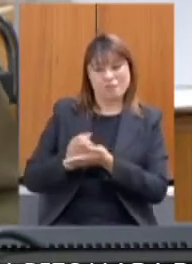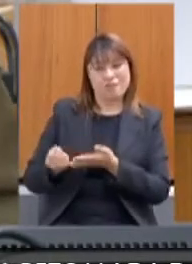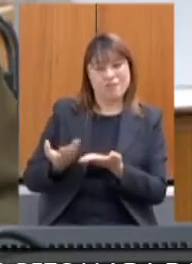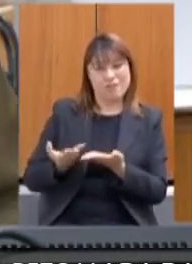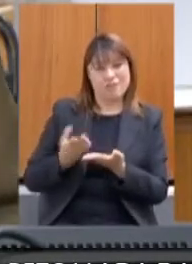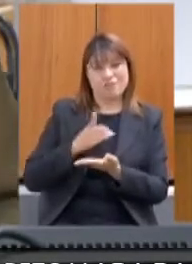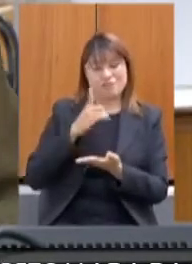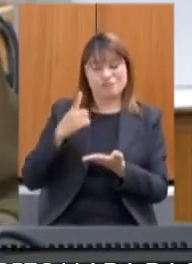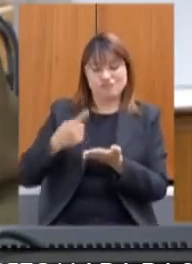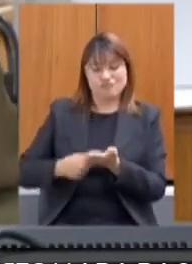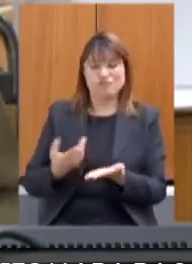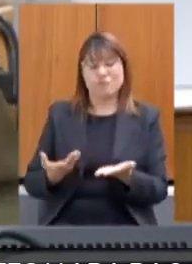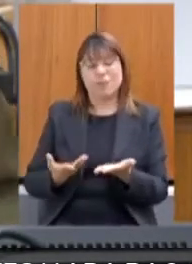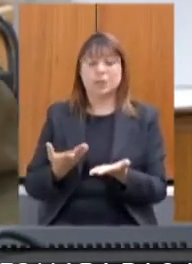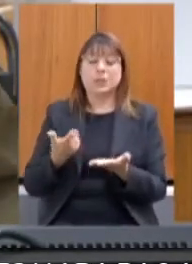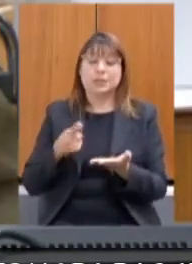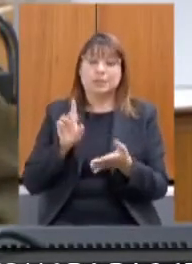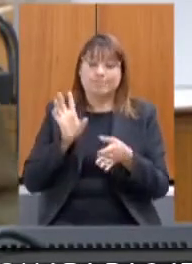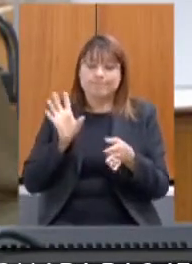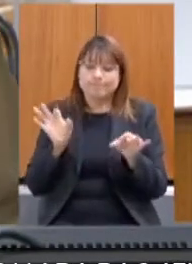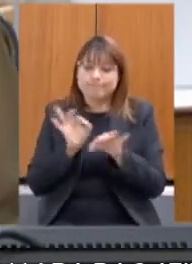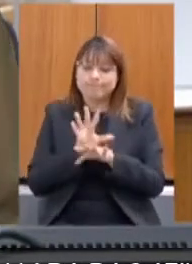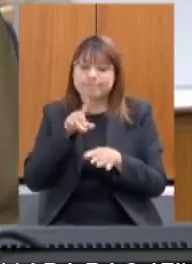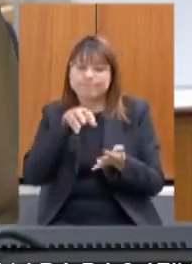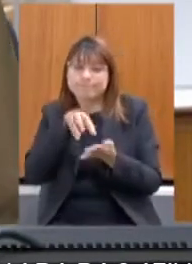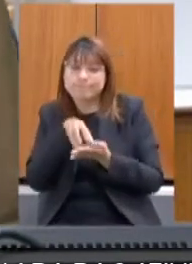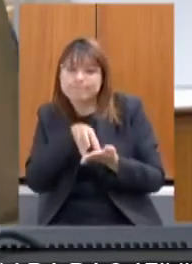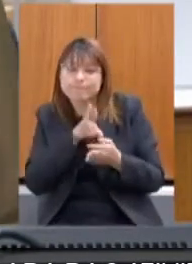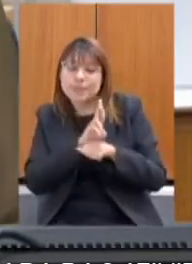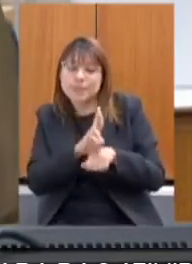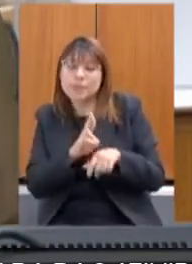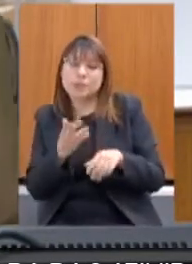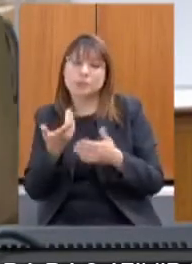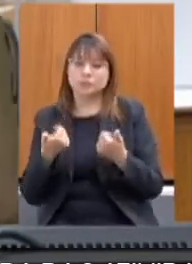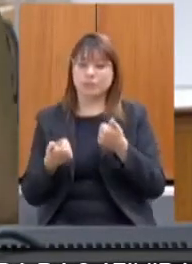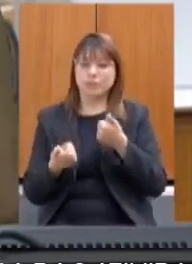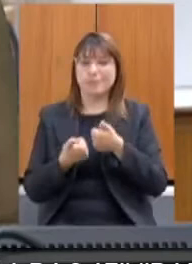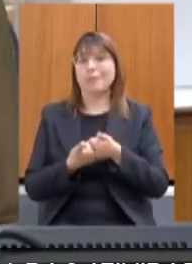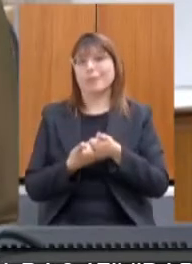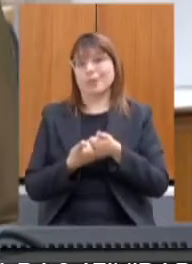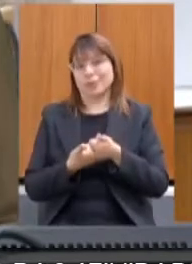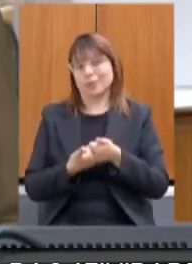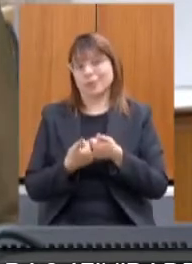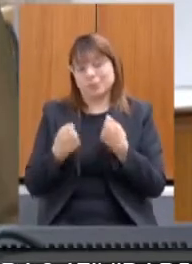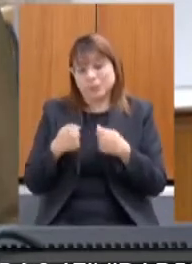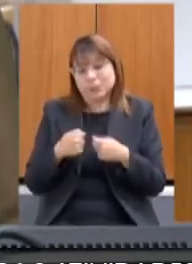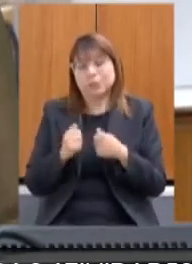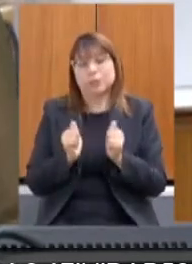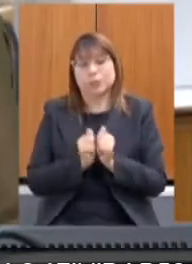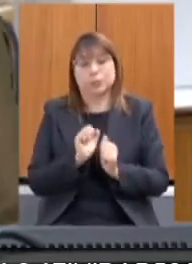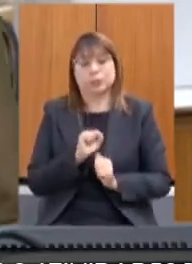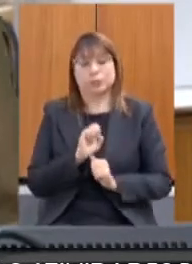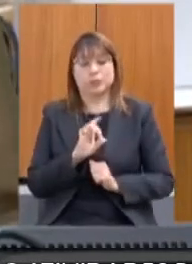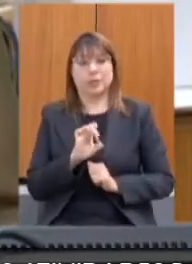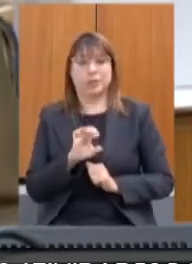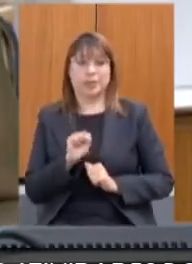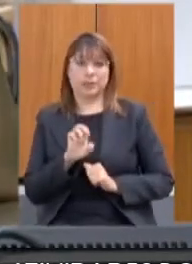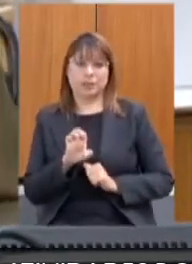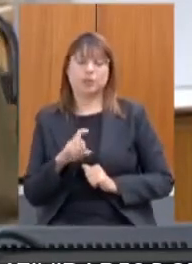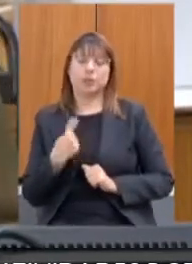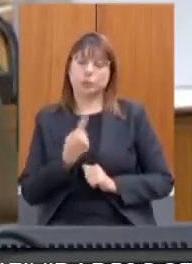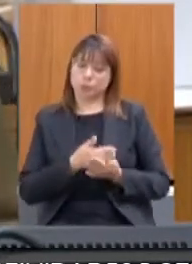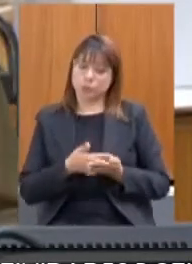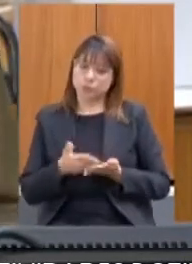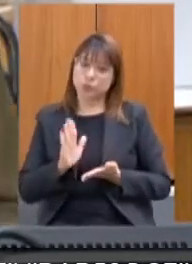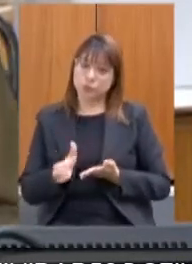formato desses centros de referência estarem muito mais próximos à CEDESI. Então, nós já estamos começando a providenciar